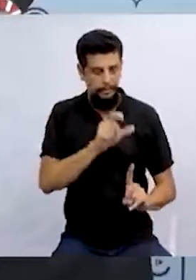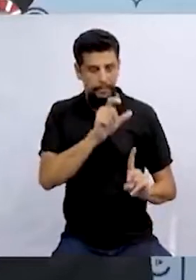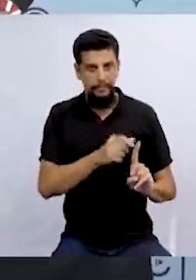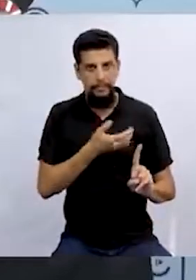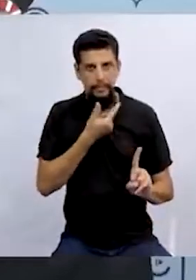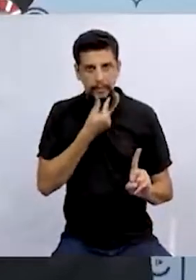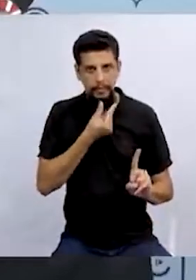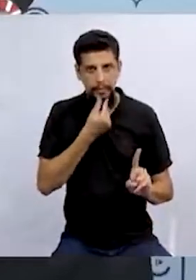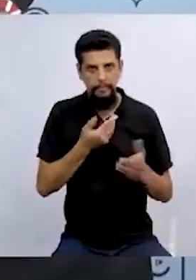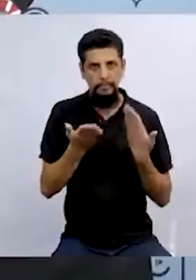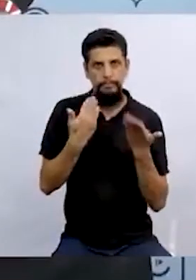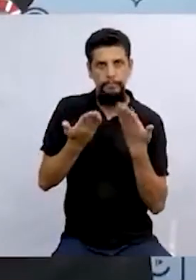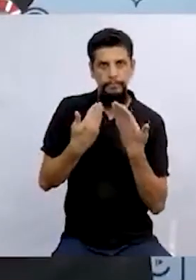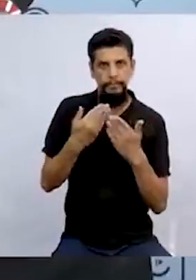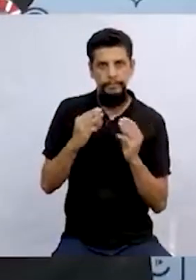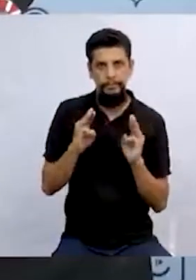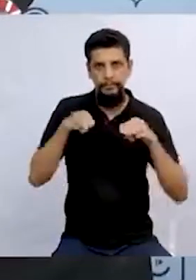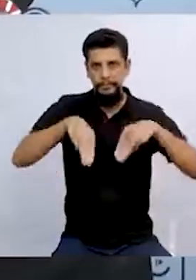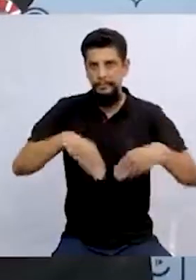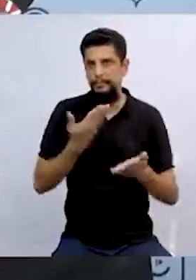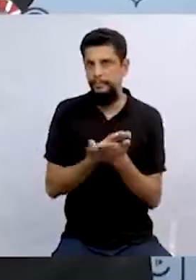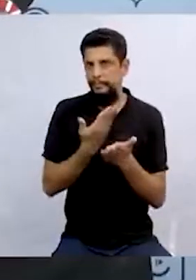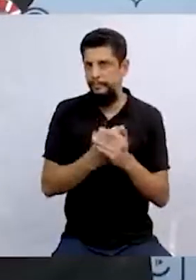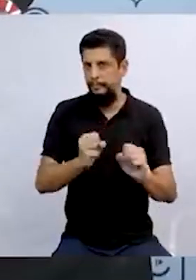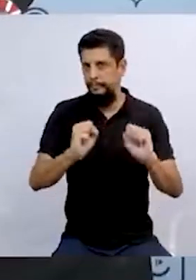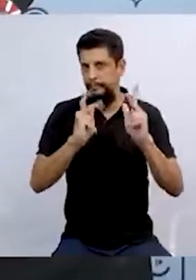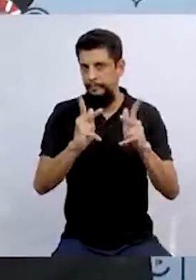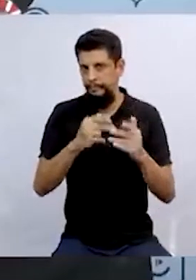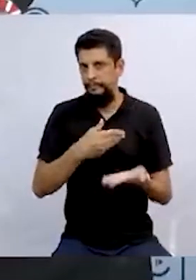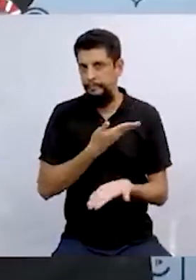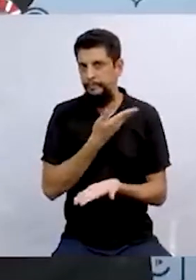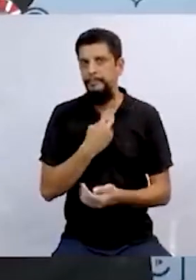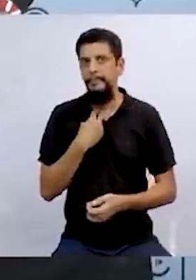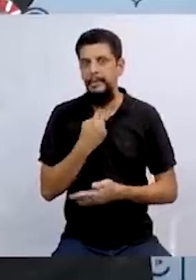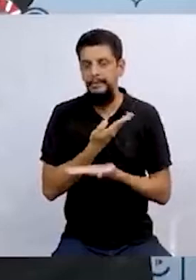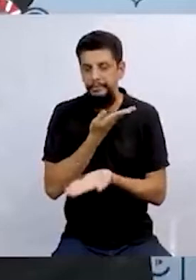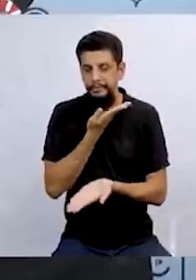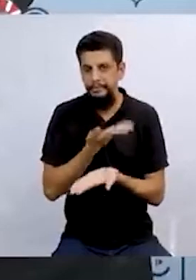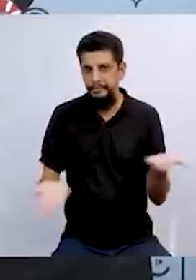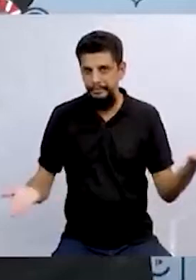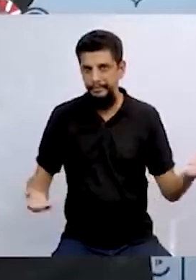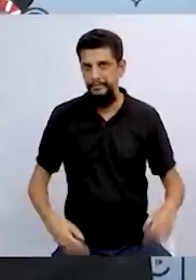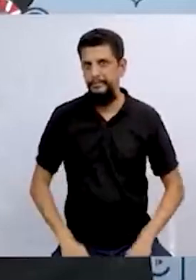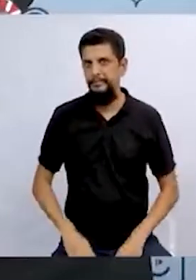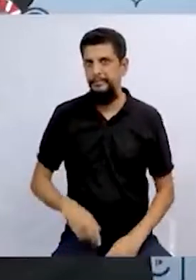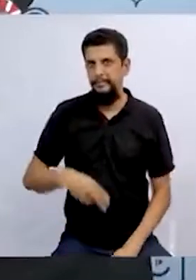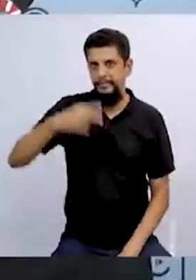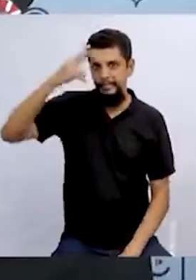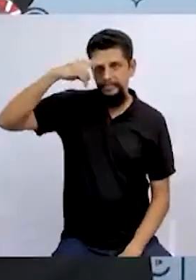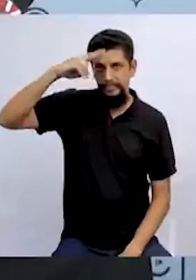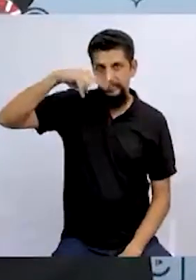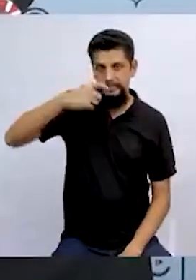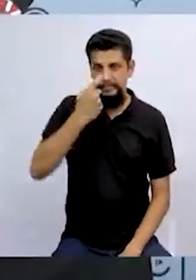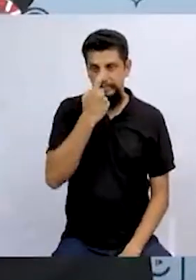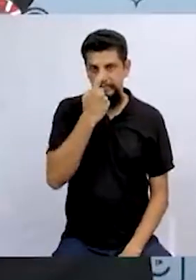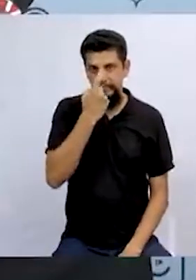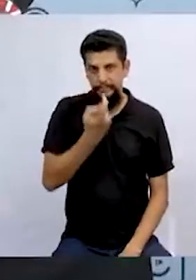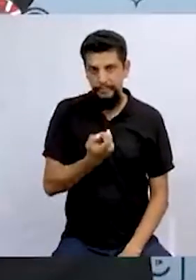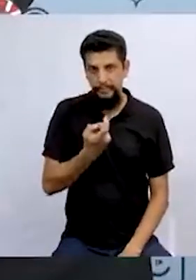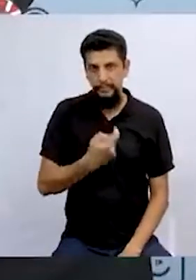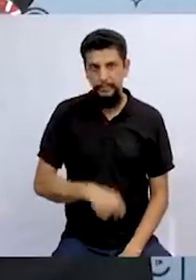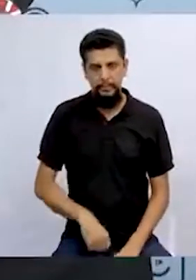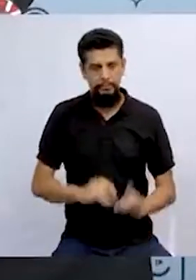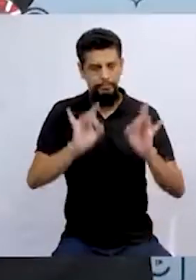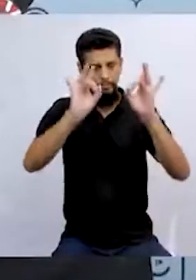vocês um pouquinho melhor lá no finalzinho da aula, tá? Não perca. Bom, a história dessa bruxa